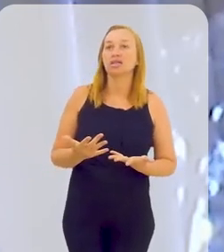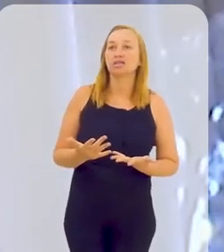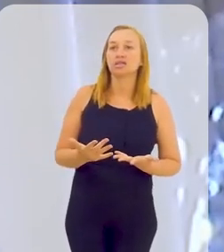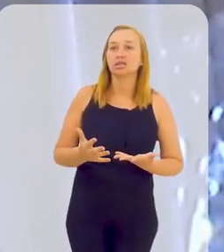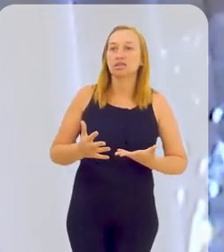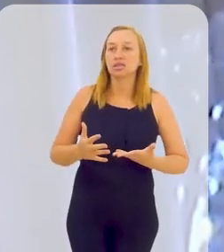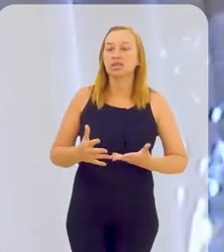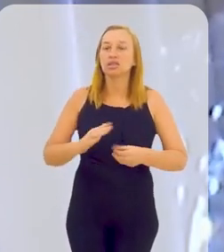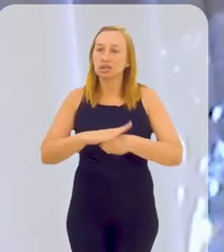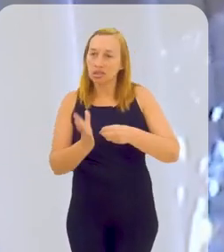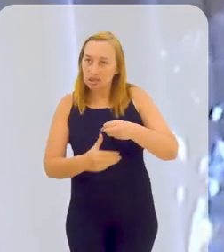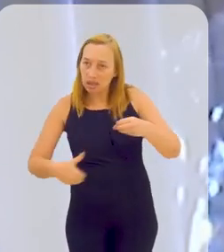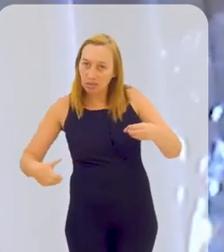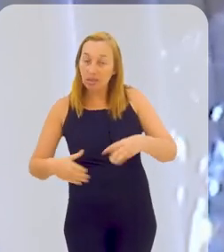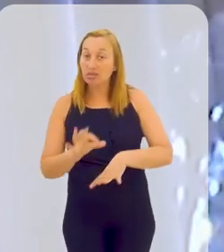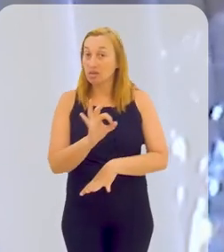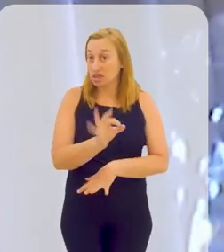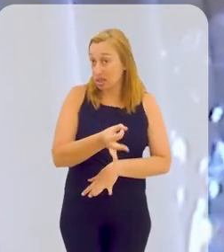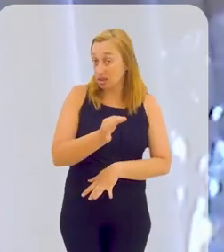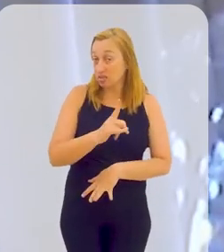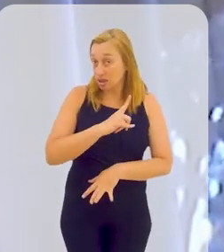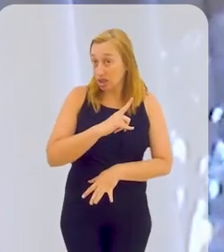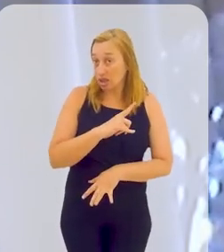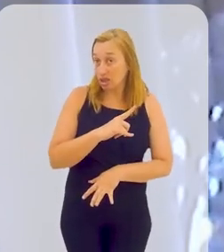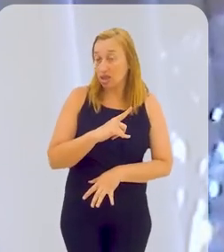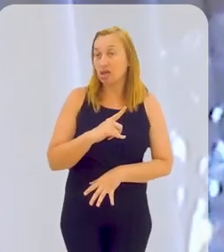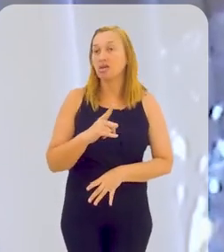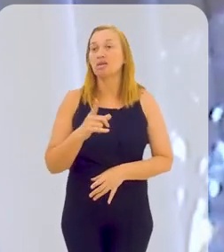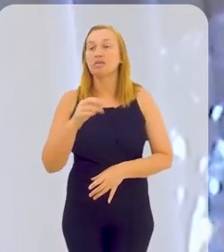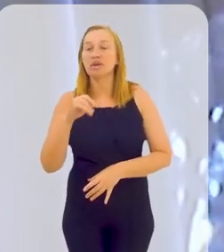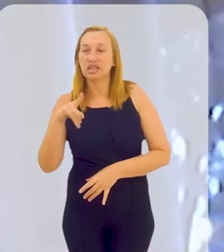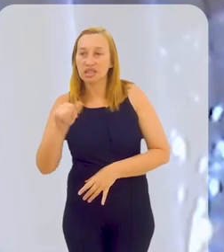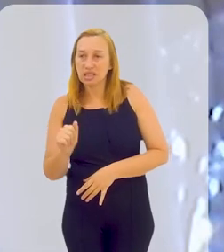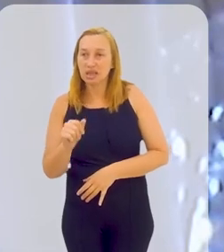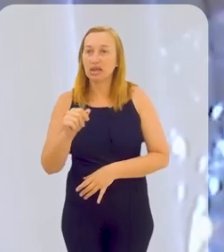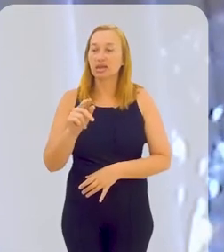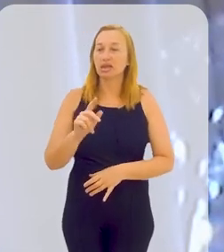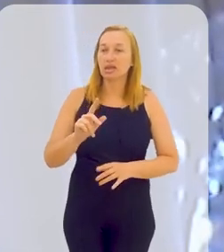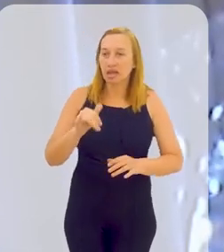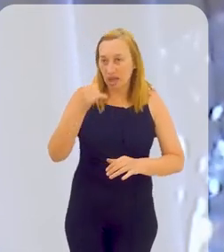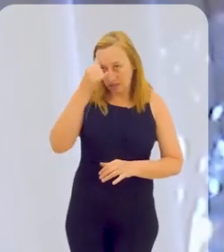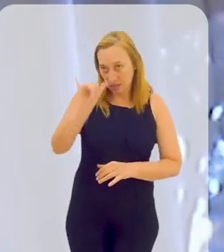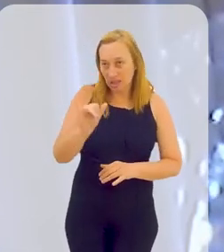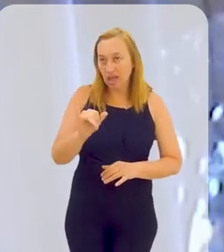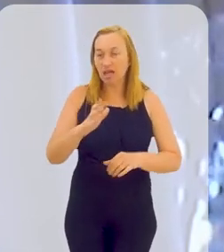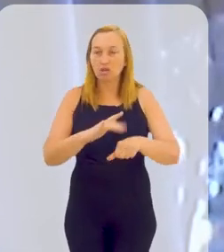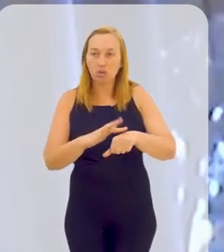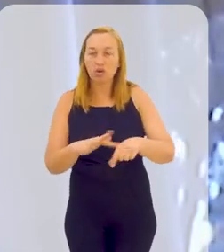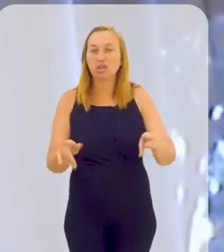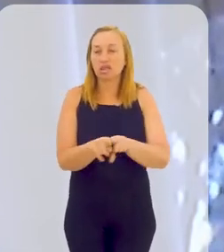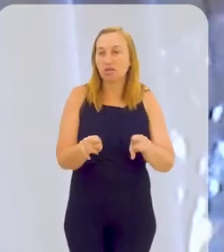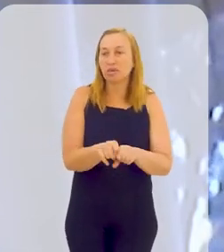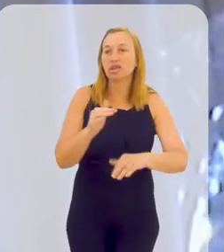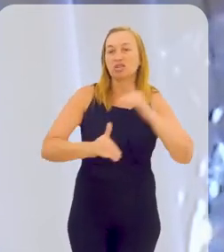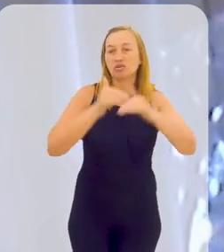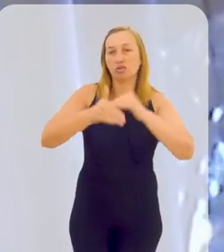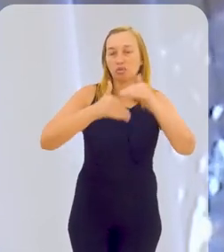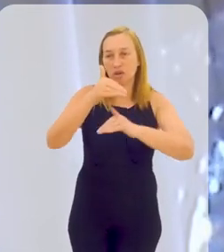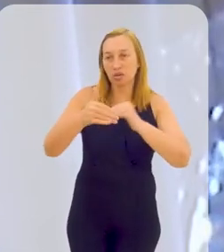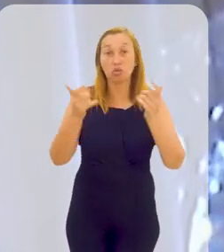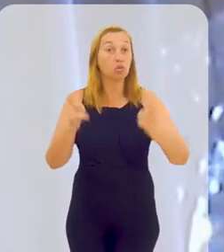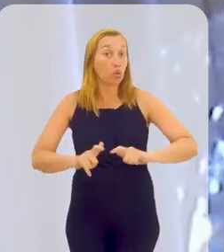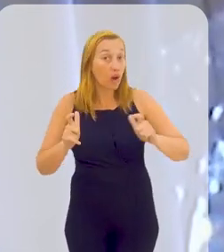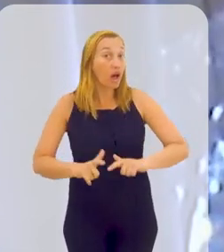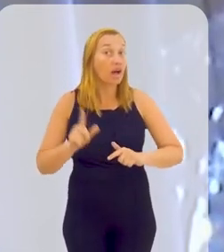desde a parte de garantia de saneamento, claro, como medicina preventiva, evitando doenças, mas também com melhoria do